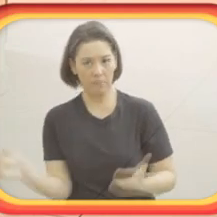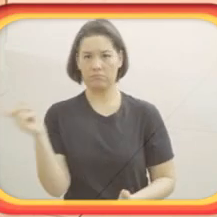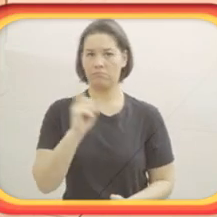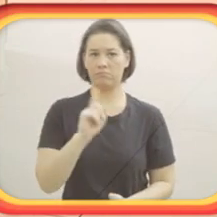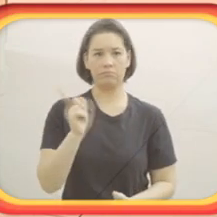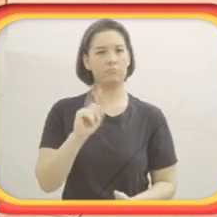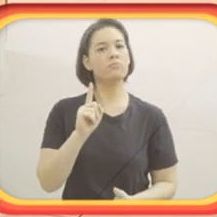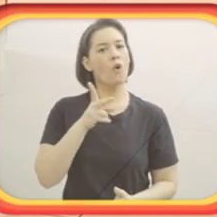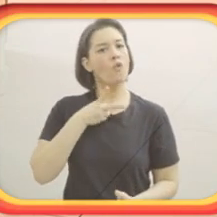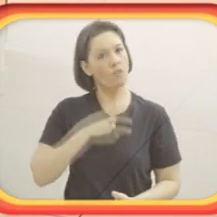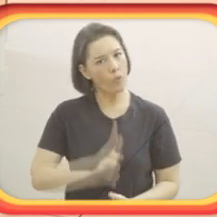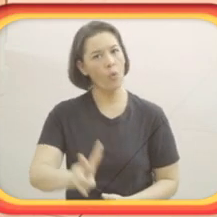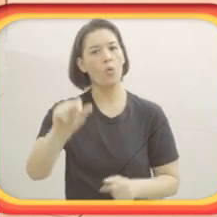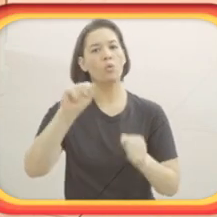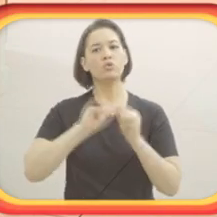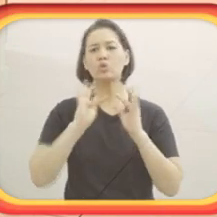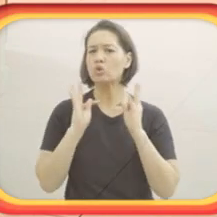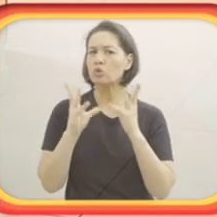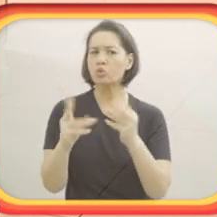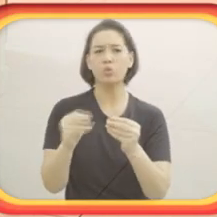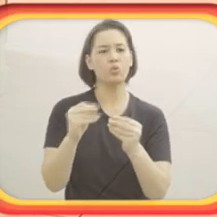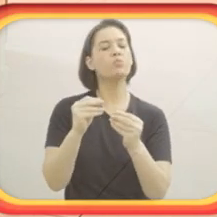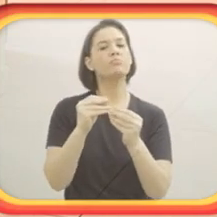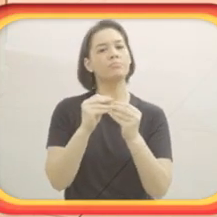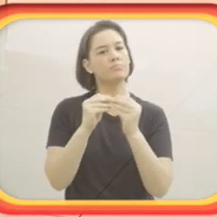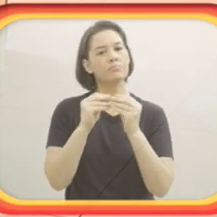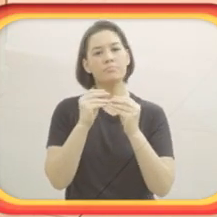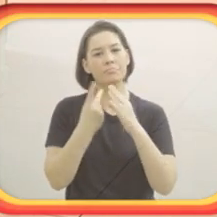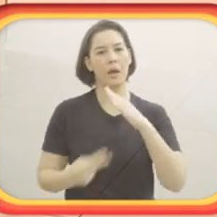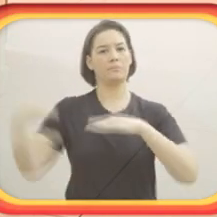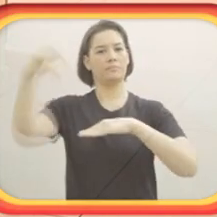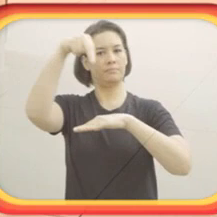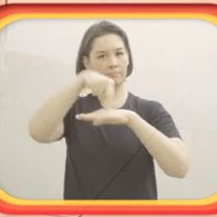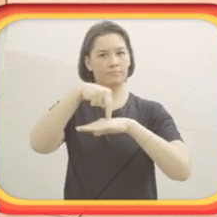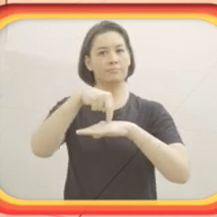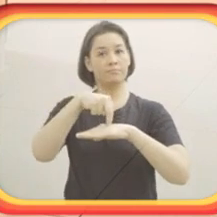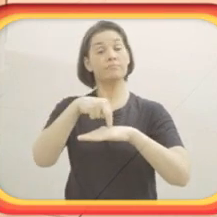sair desse pódio. E foi na prova 100 metros livre.